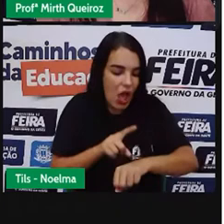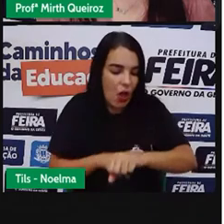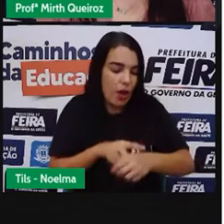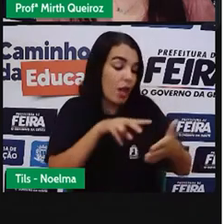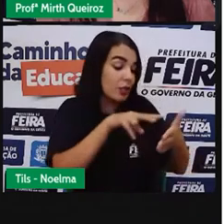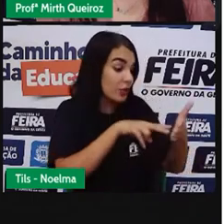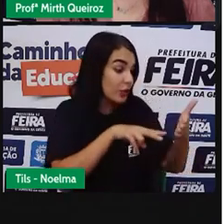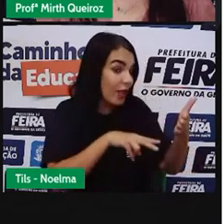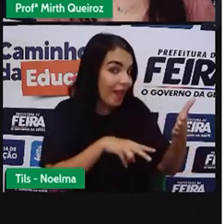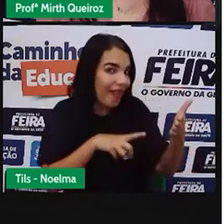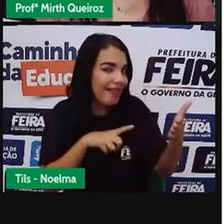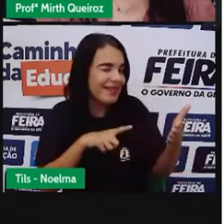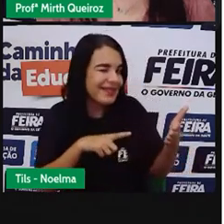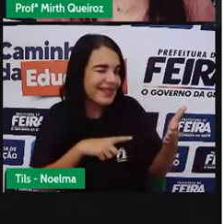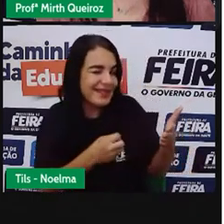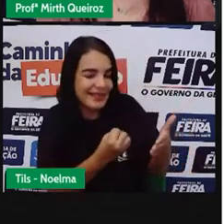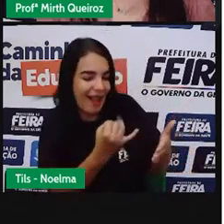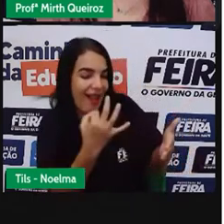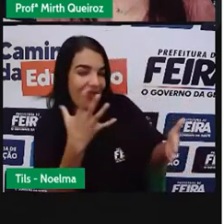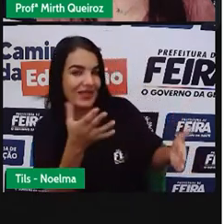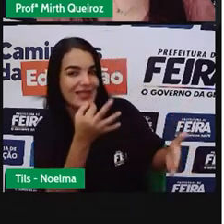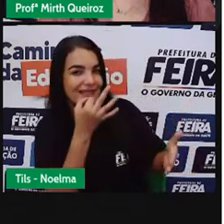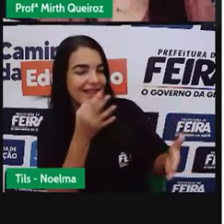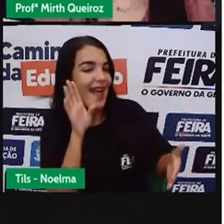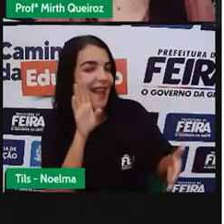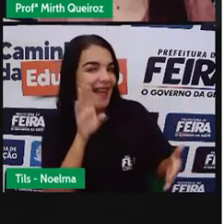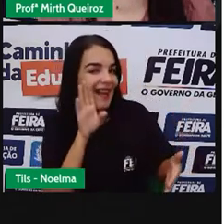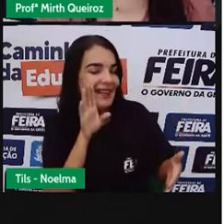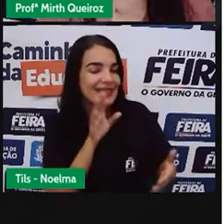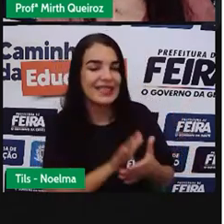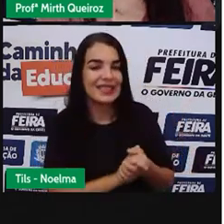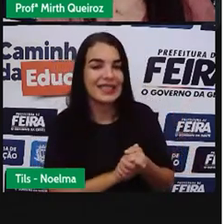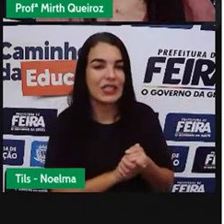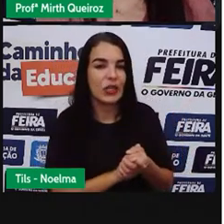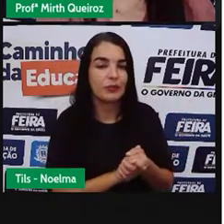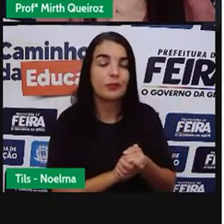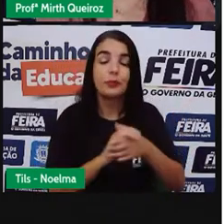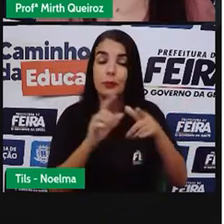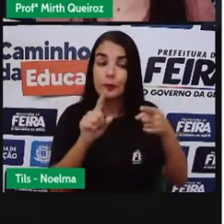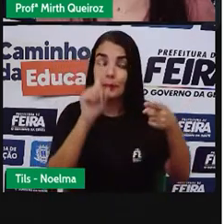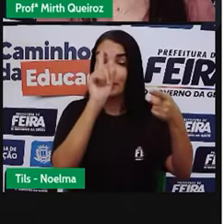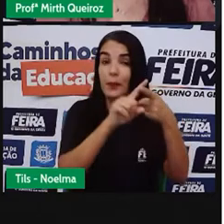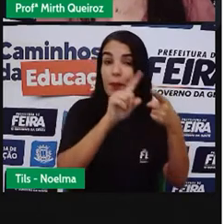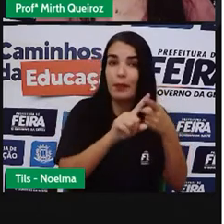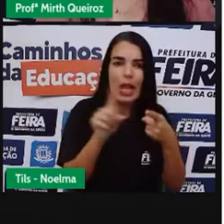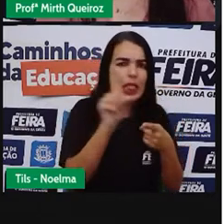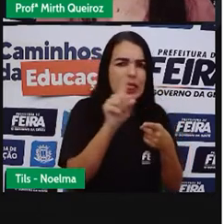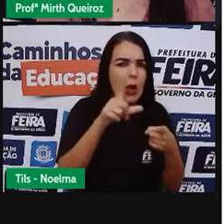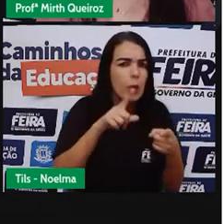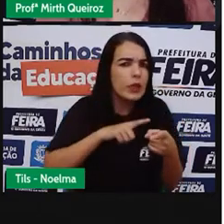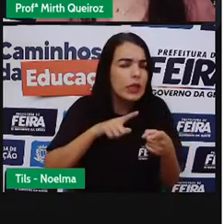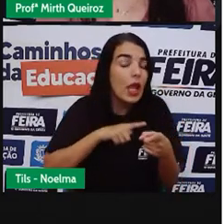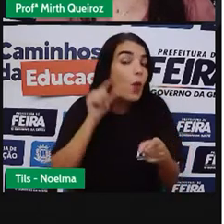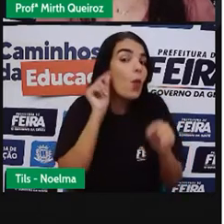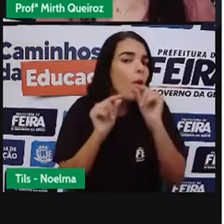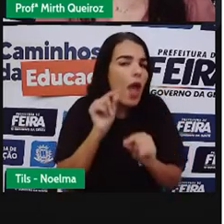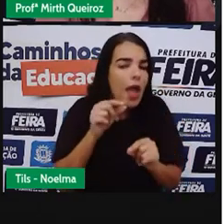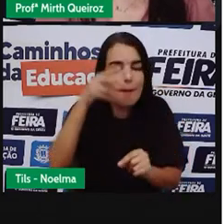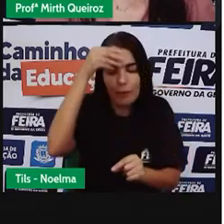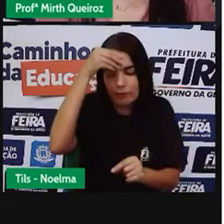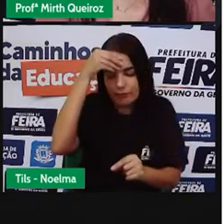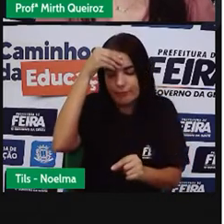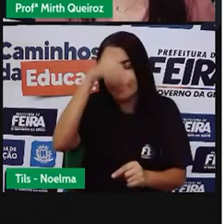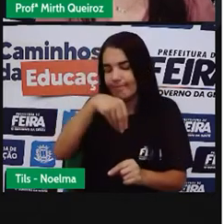ler. Olha só que dicas legais. Não tenha preguiça. A gente não pode ter preguiça de ler.